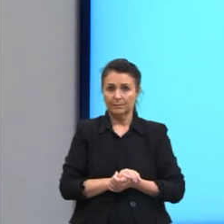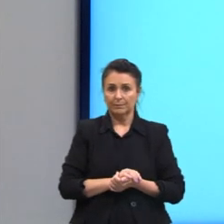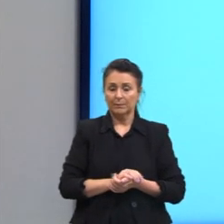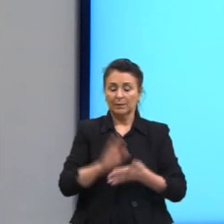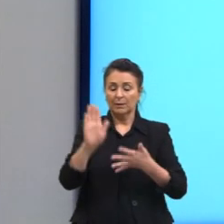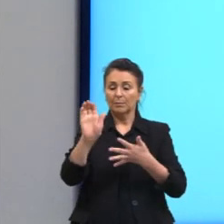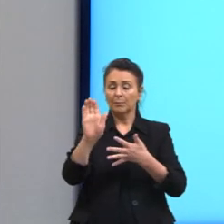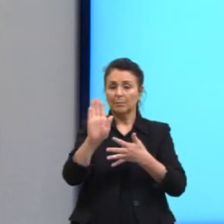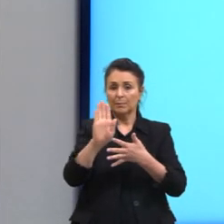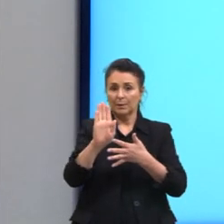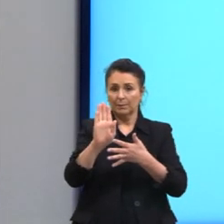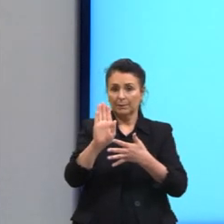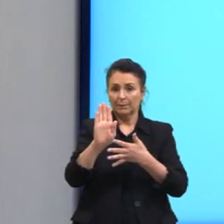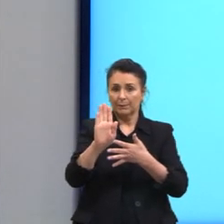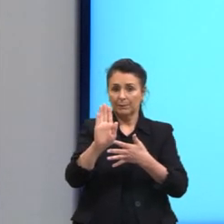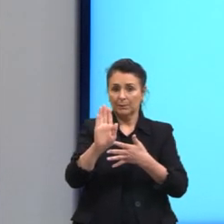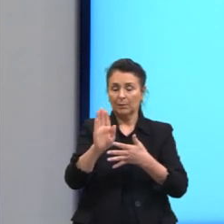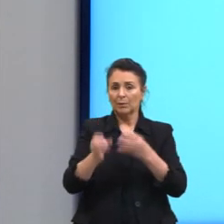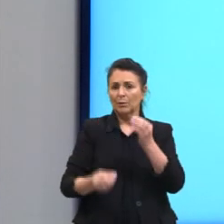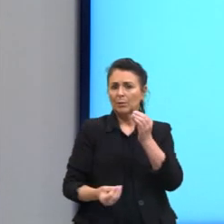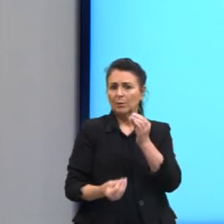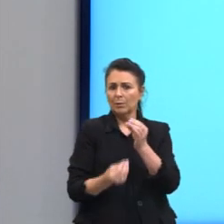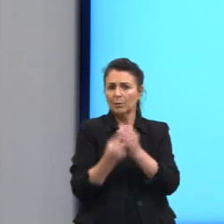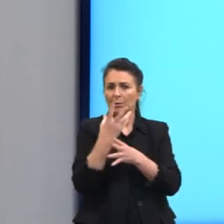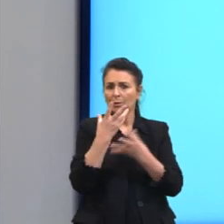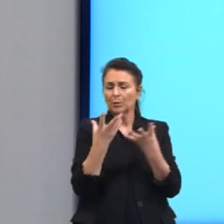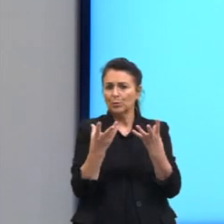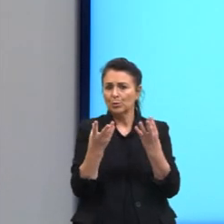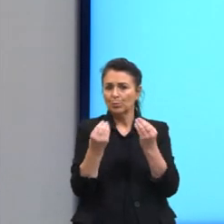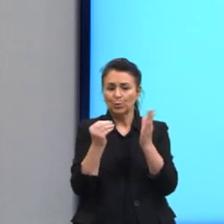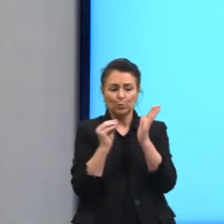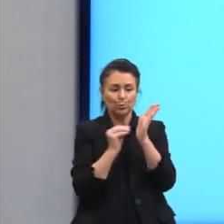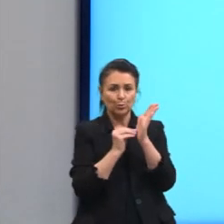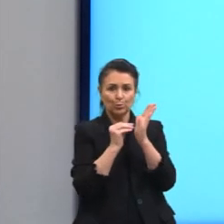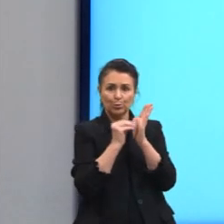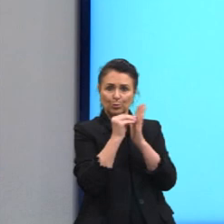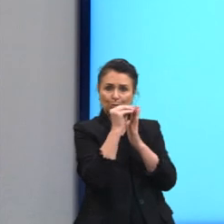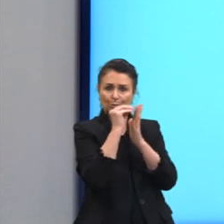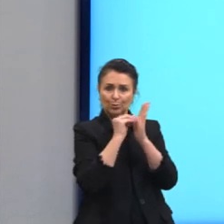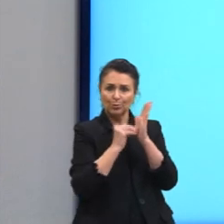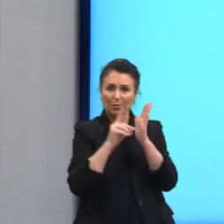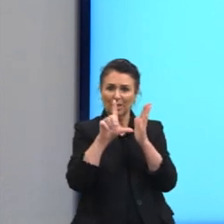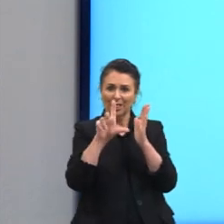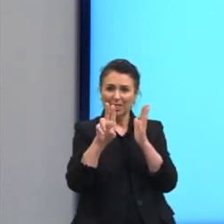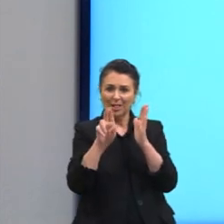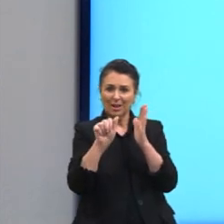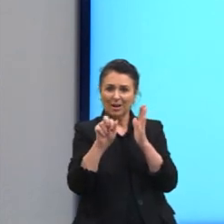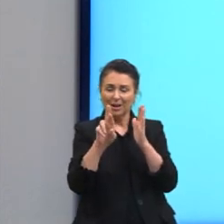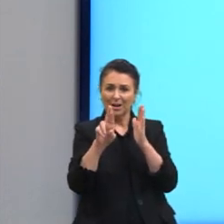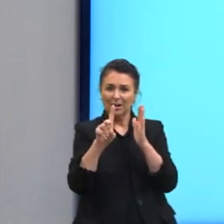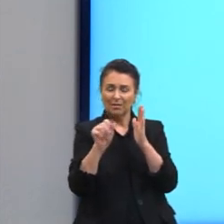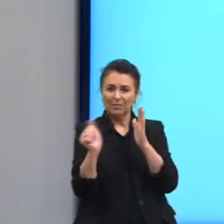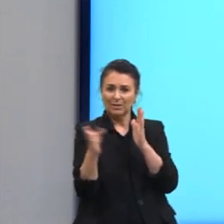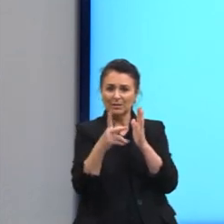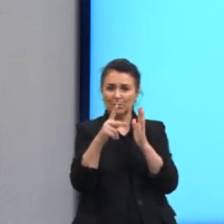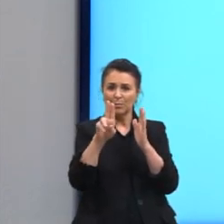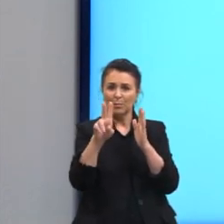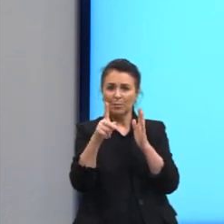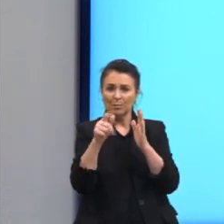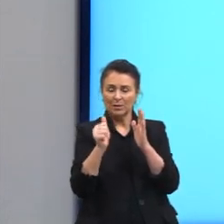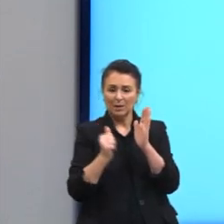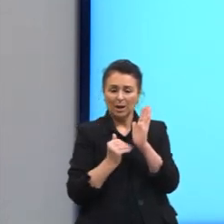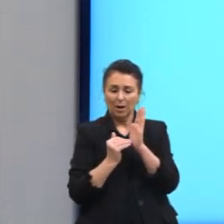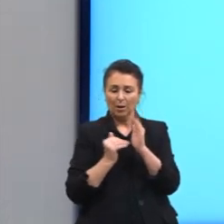Letra B. Produção de muitos ovos, larvas e pulpas, aumentando o número de adultos.